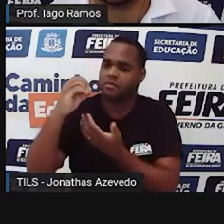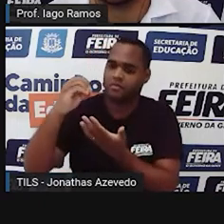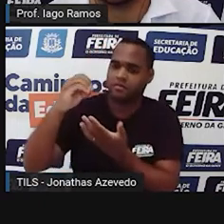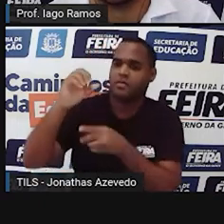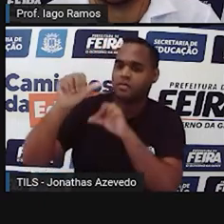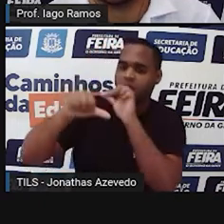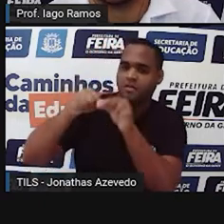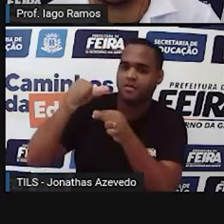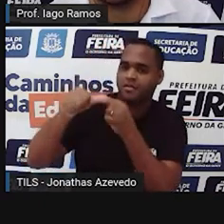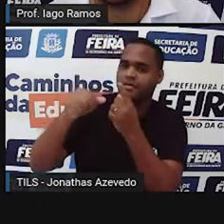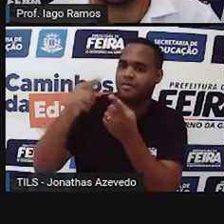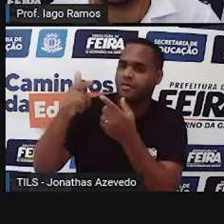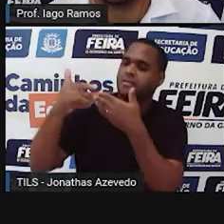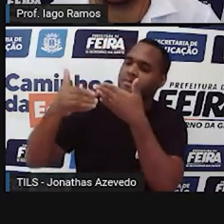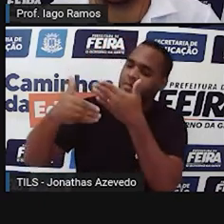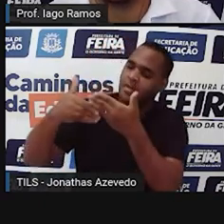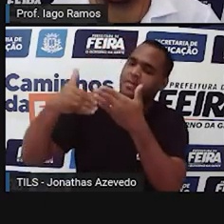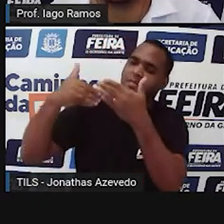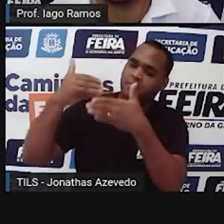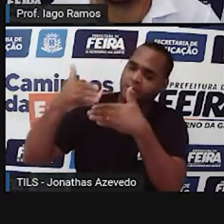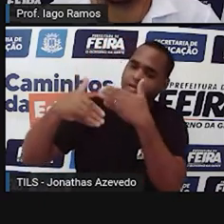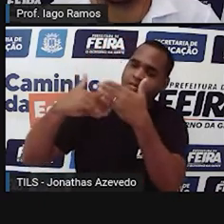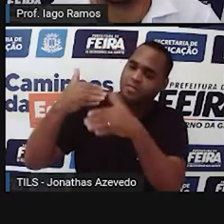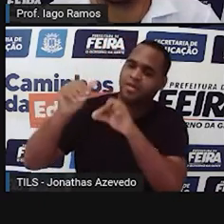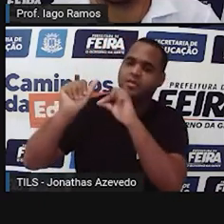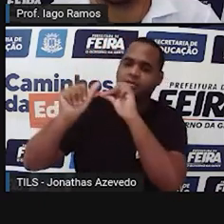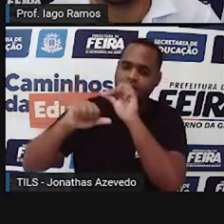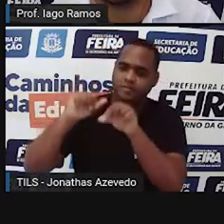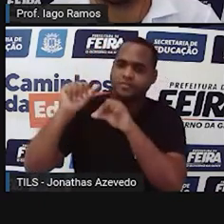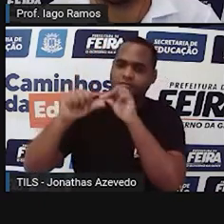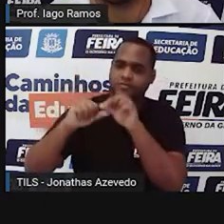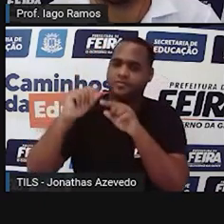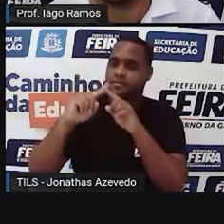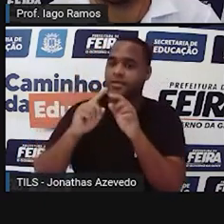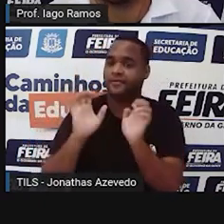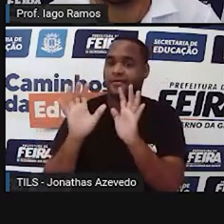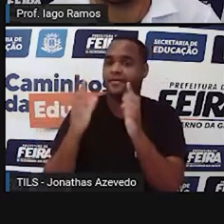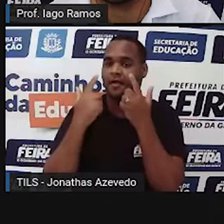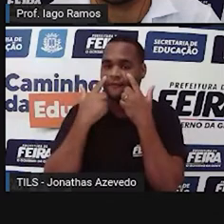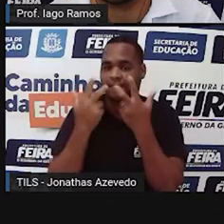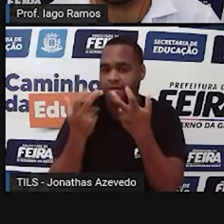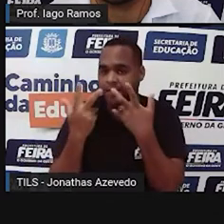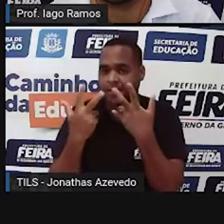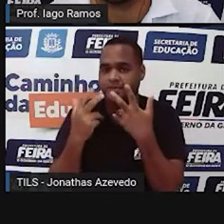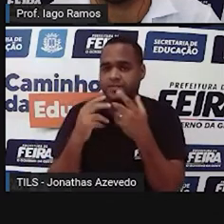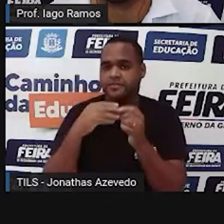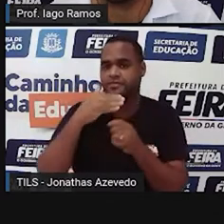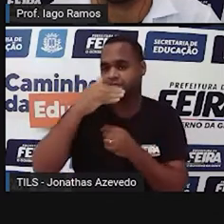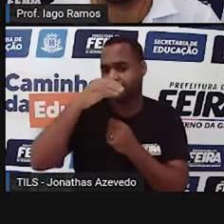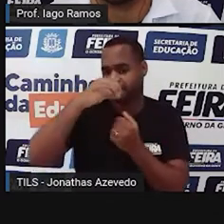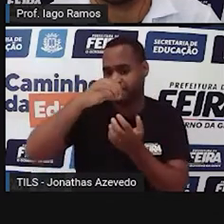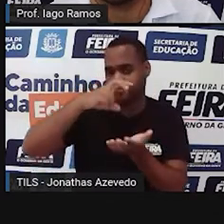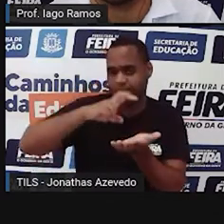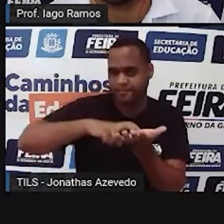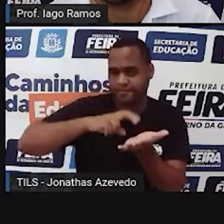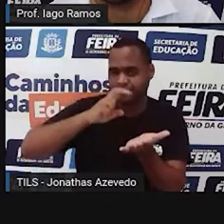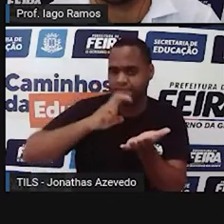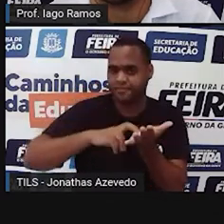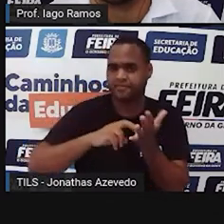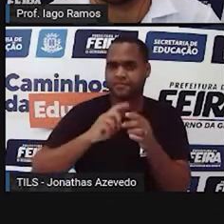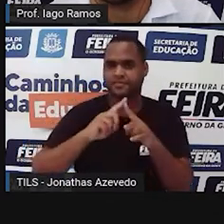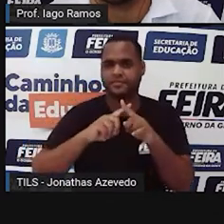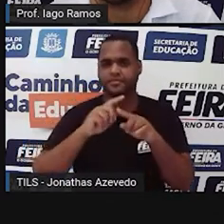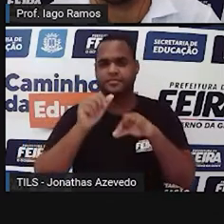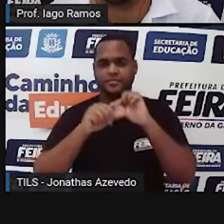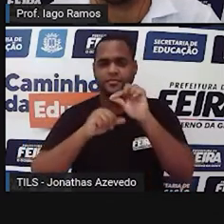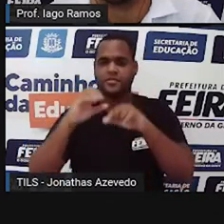tempo vai passando, ele vai mudando a sua posição no céu que enxergamos. Às 10 horas da manhã, por exemplo, ele vai estar nessa outra